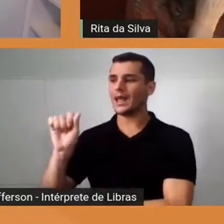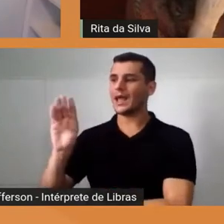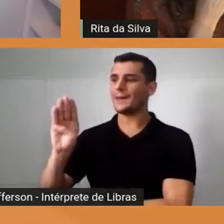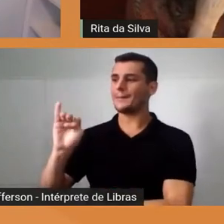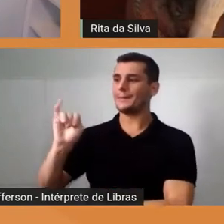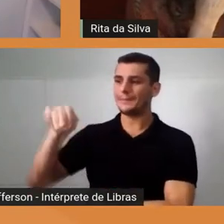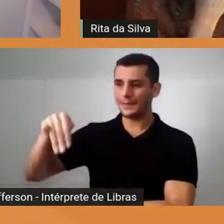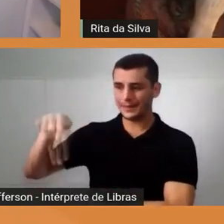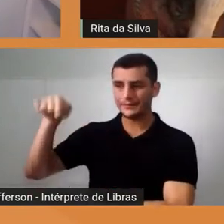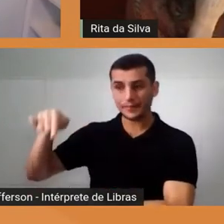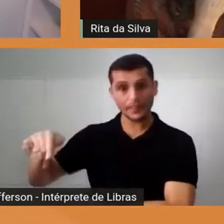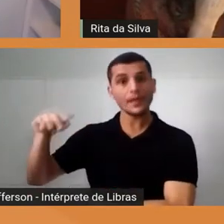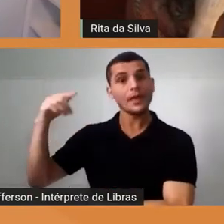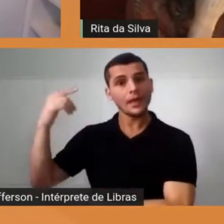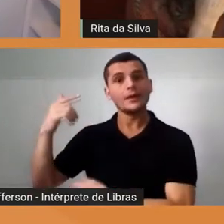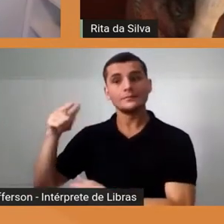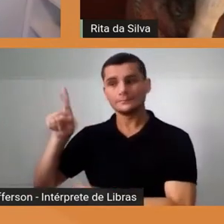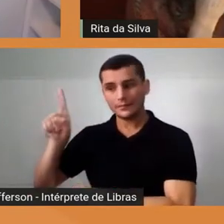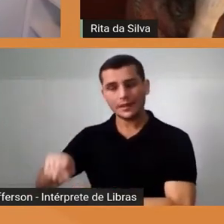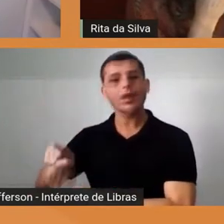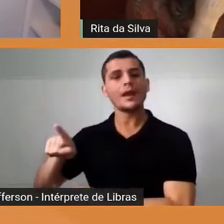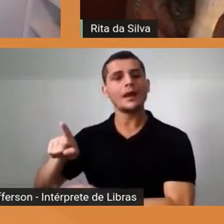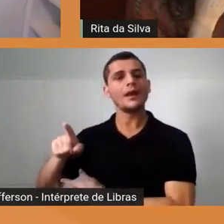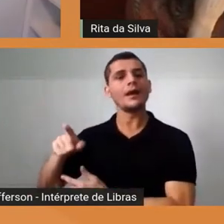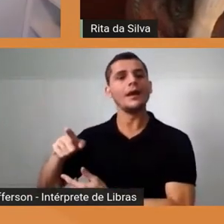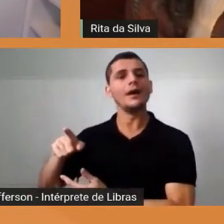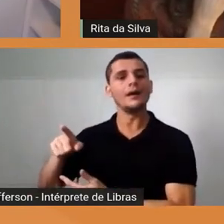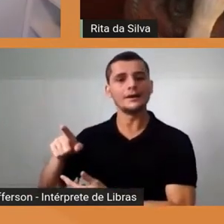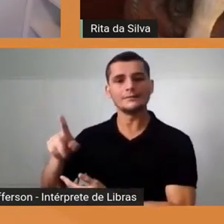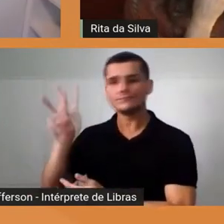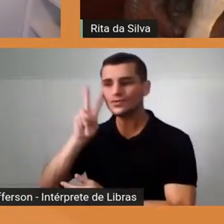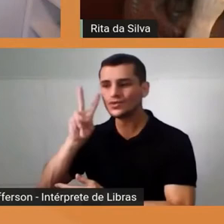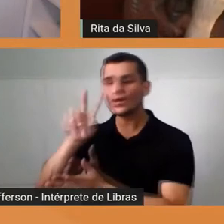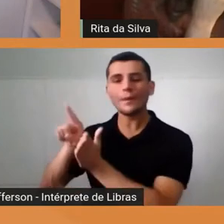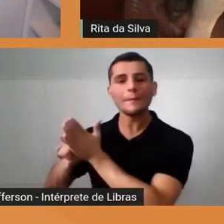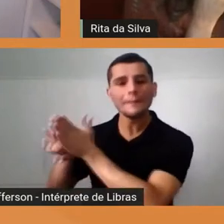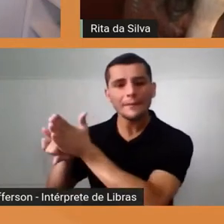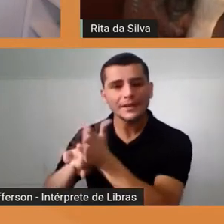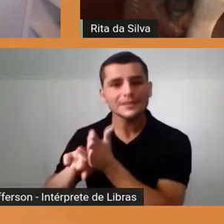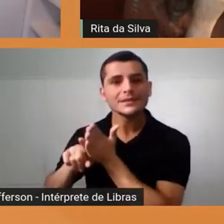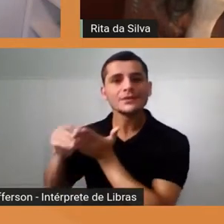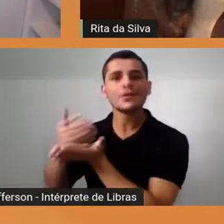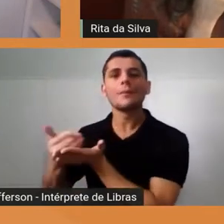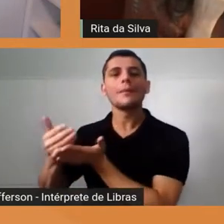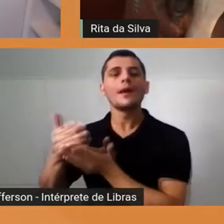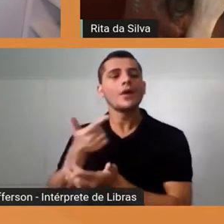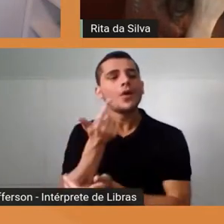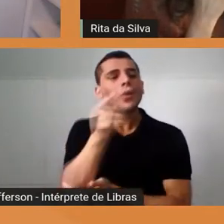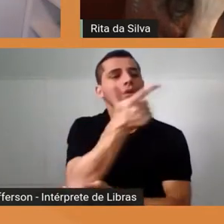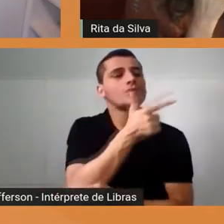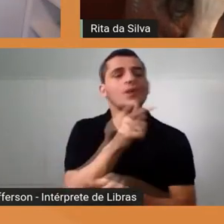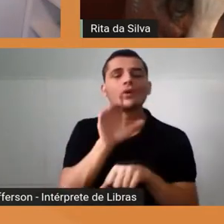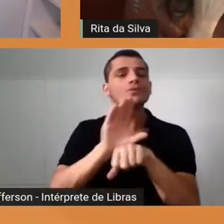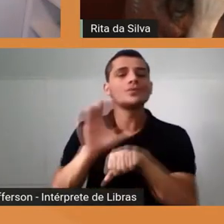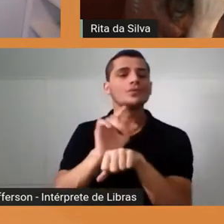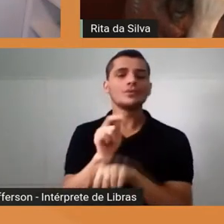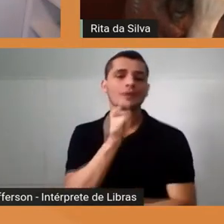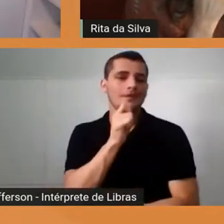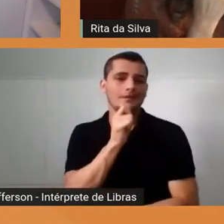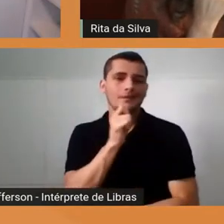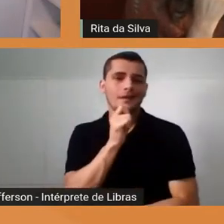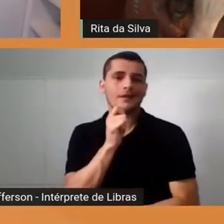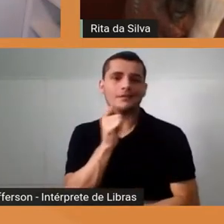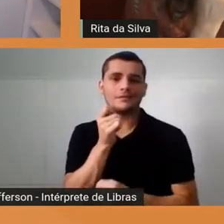é um exponencial. Por quê? Porque os demais cursos, infelizmente, ainda não implementaram. E isso nós estamos numa